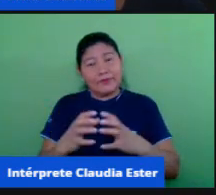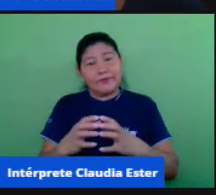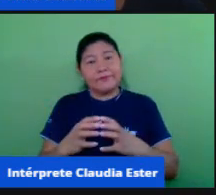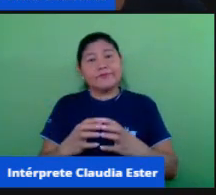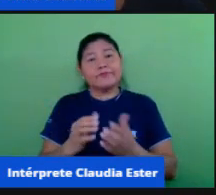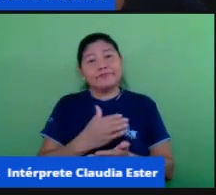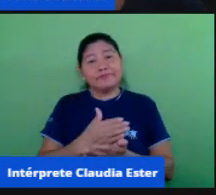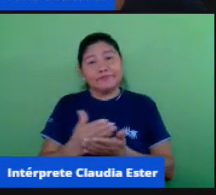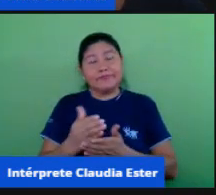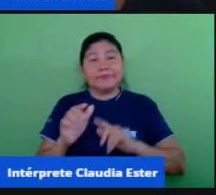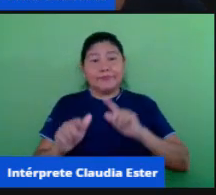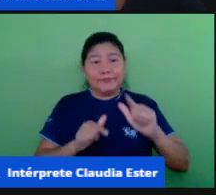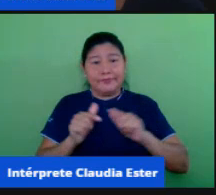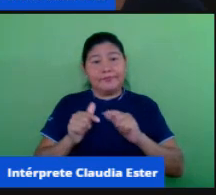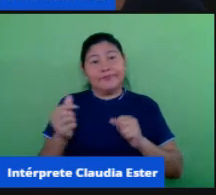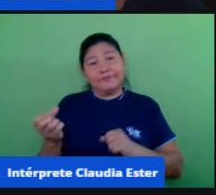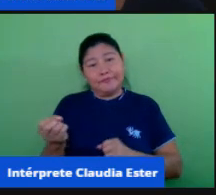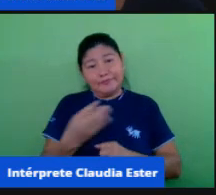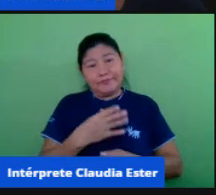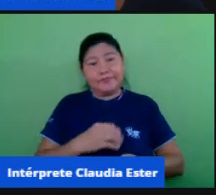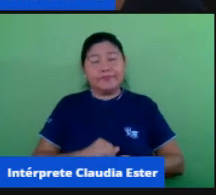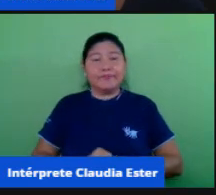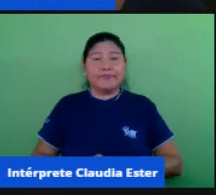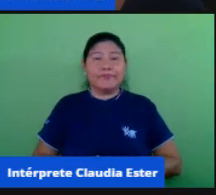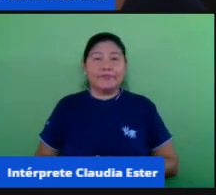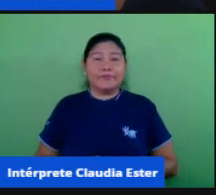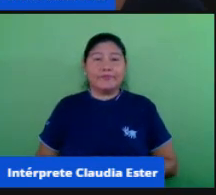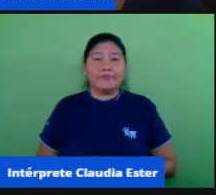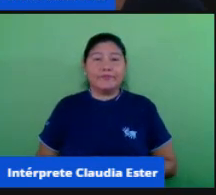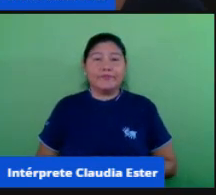tarefa. No próximo slide,